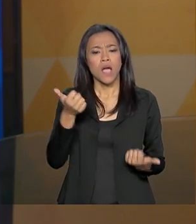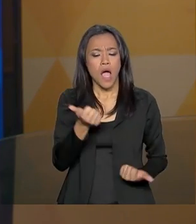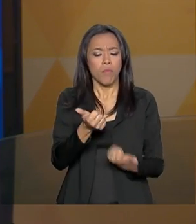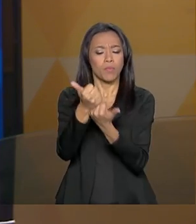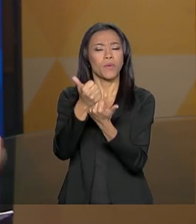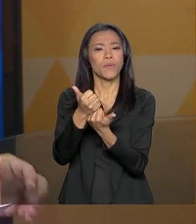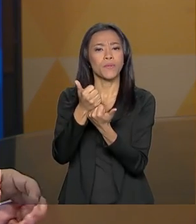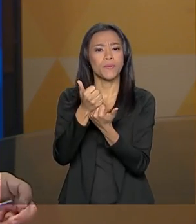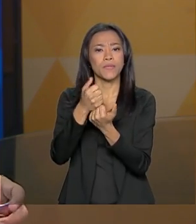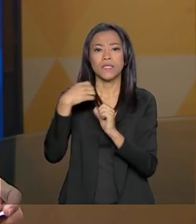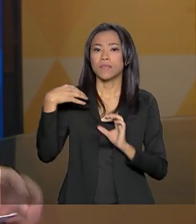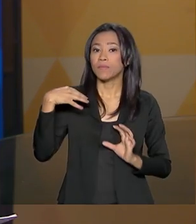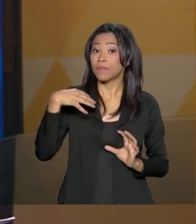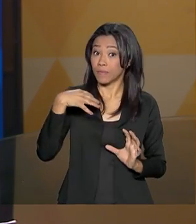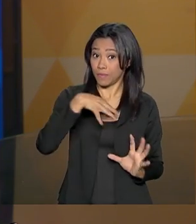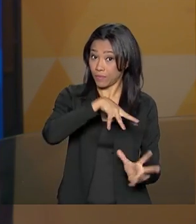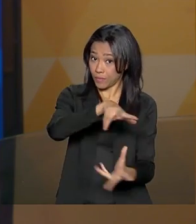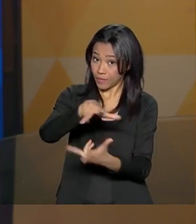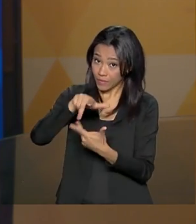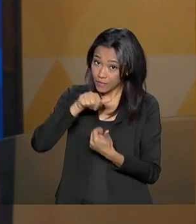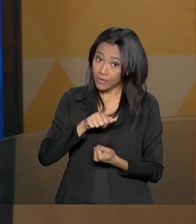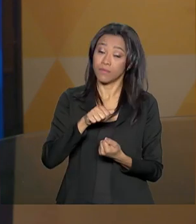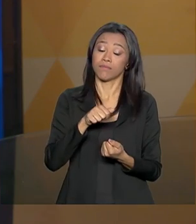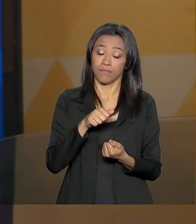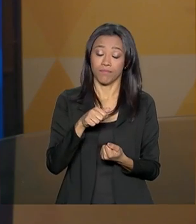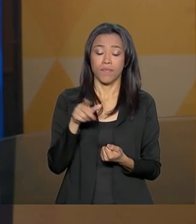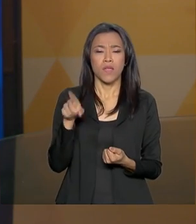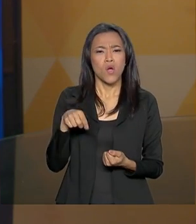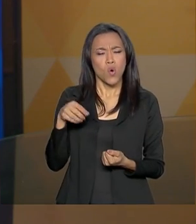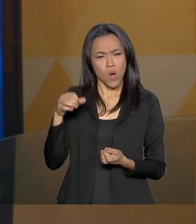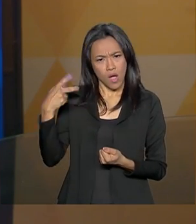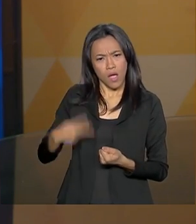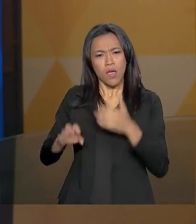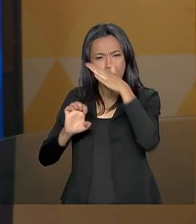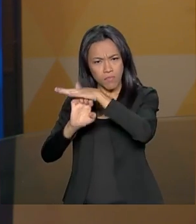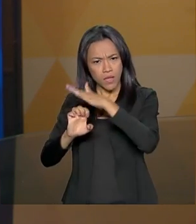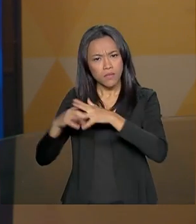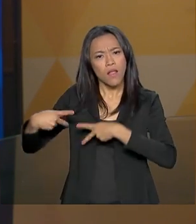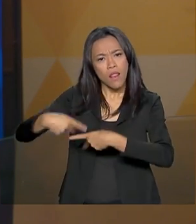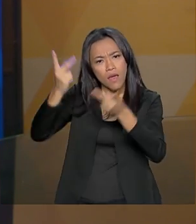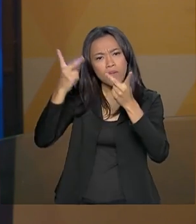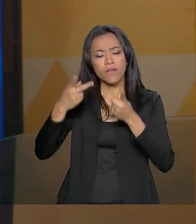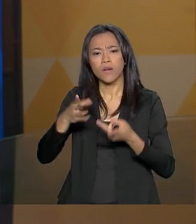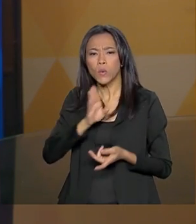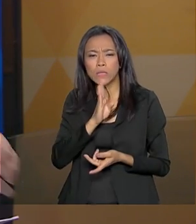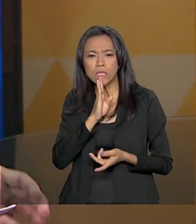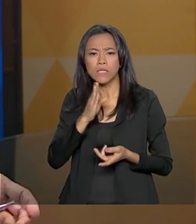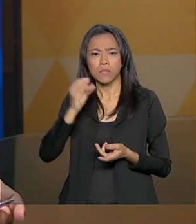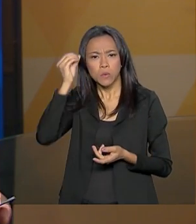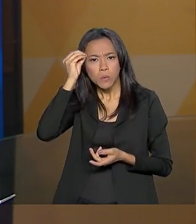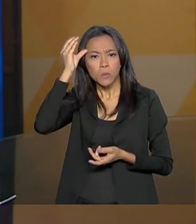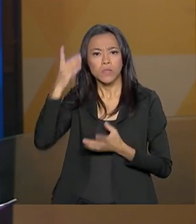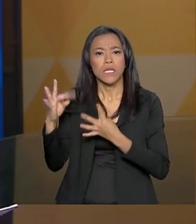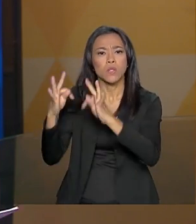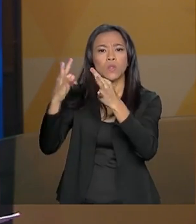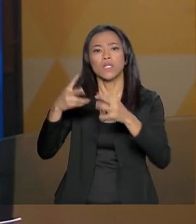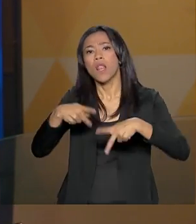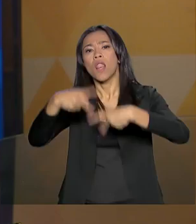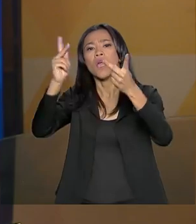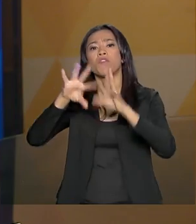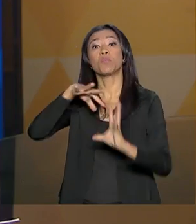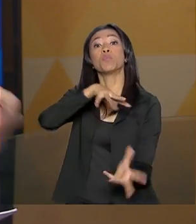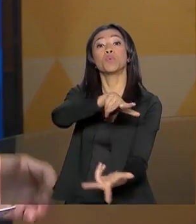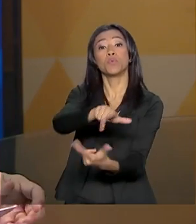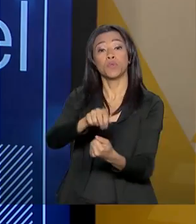internacional. A Embrapa leva essa tecnologia para muitos países do mundo, principalmente ali na África com o